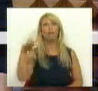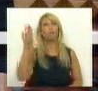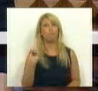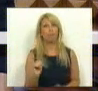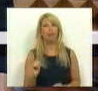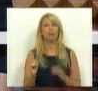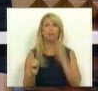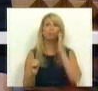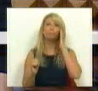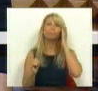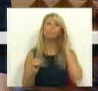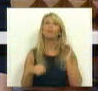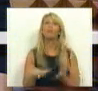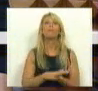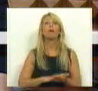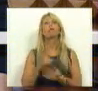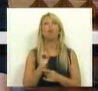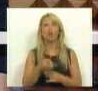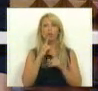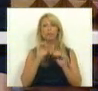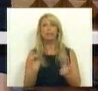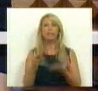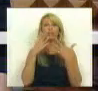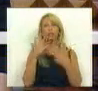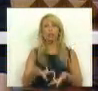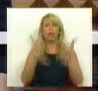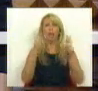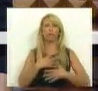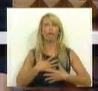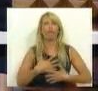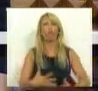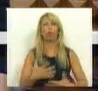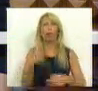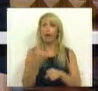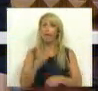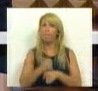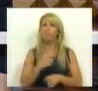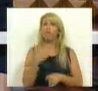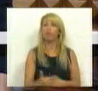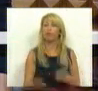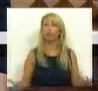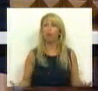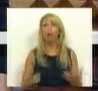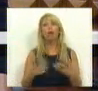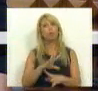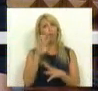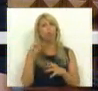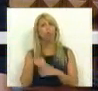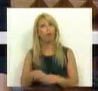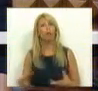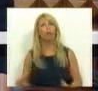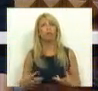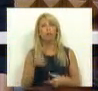tem por base a iniciativa livre e voluntária dos profissionais que se associam, apresentam as candidaturas às